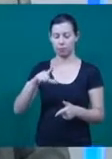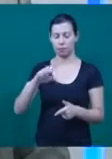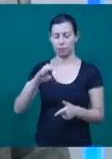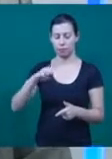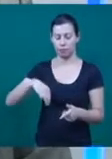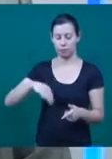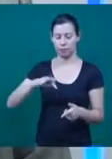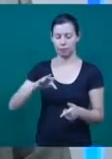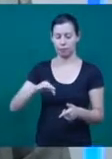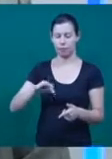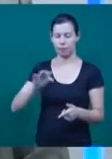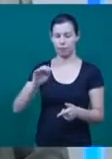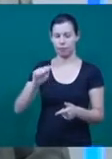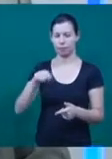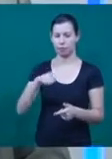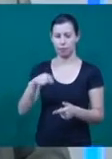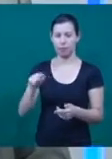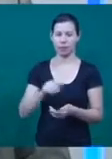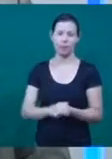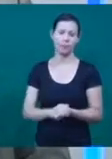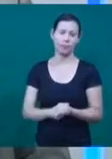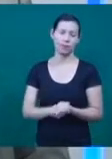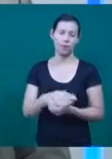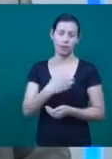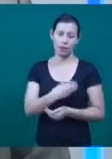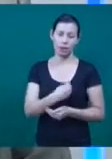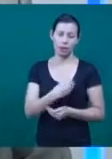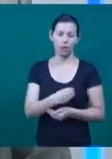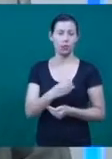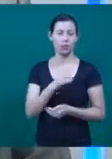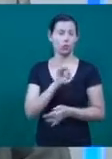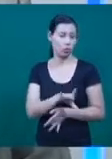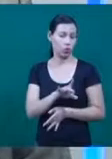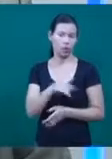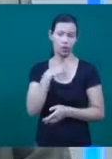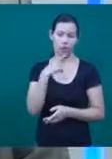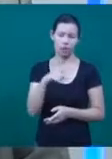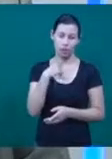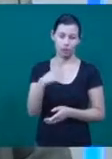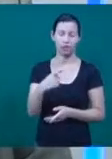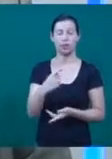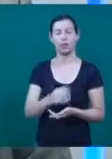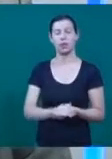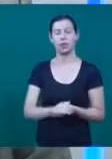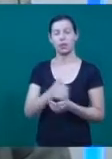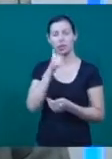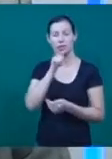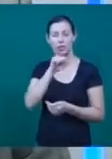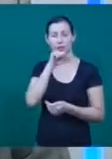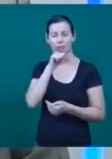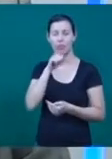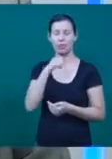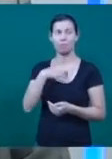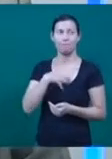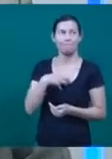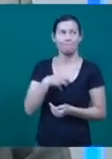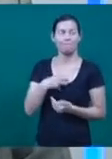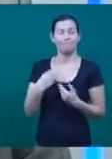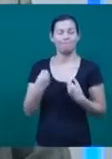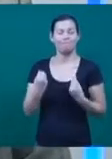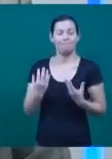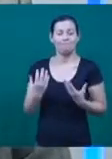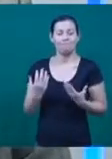consegue nutrir a criança com o neném, com o aleitamento materno exclusivo, gera um desconforto,